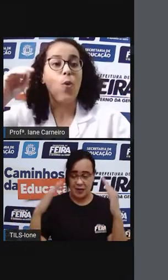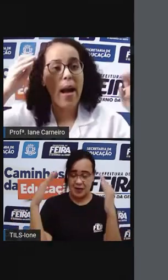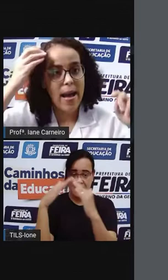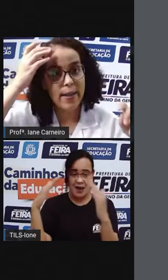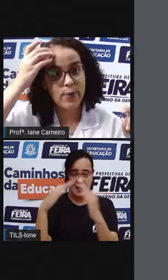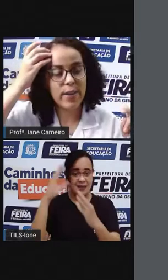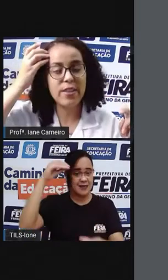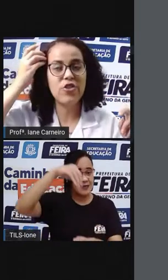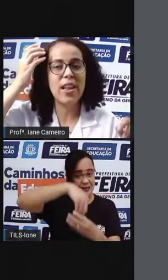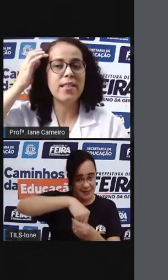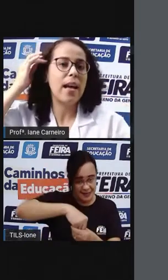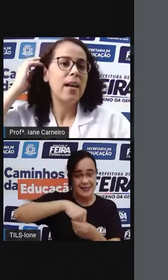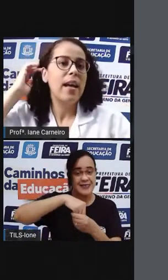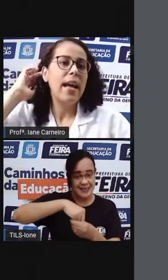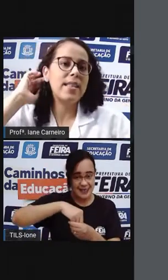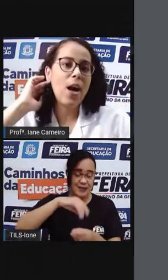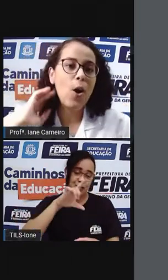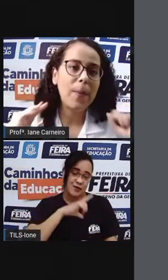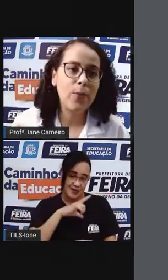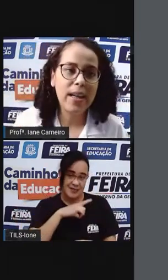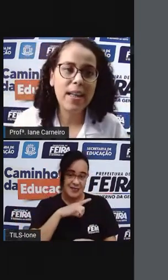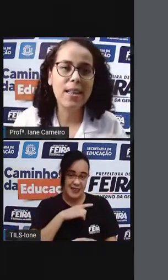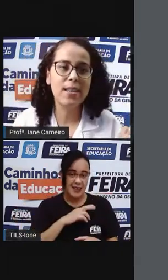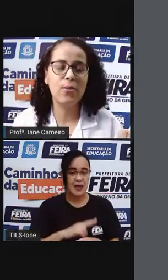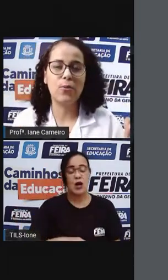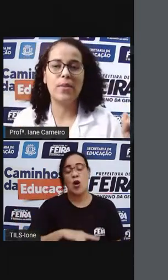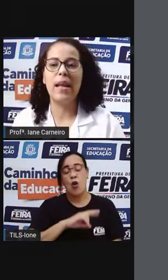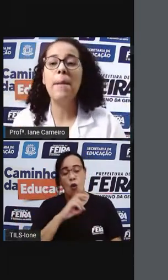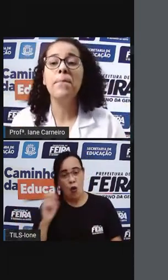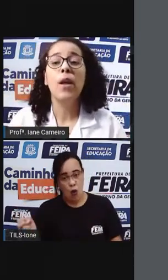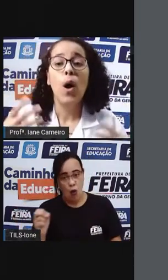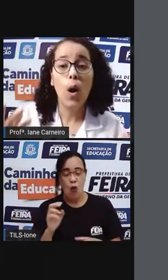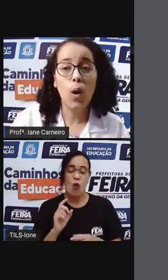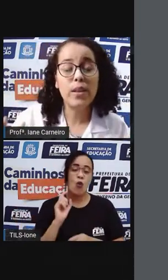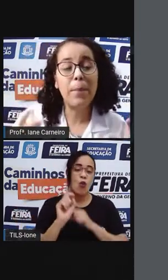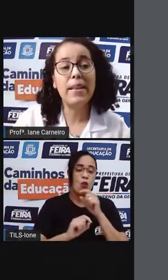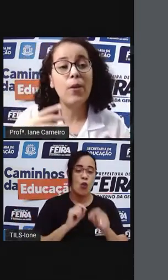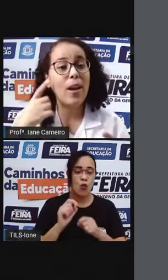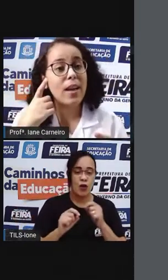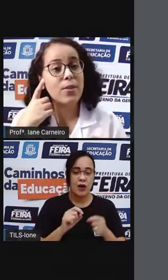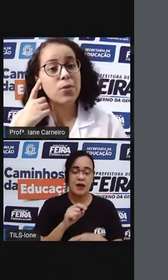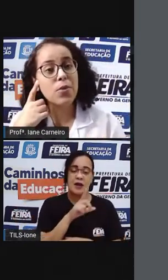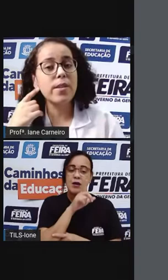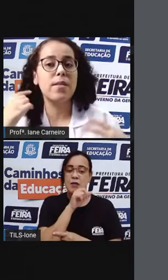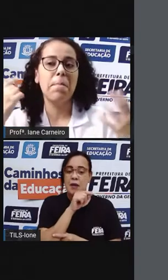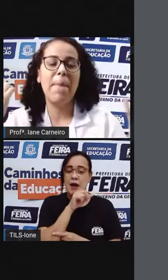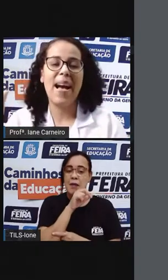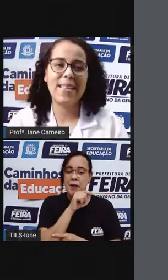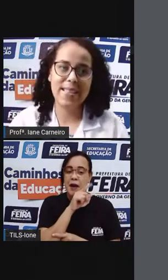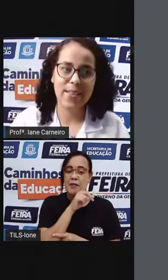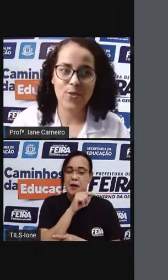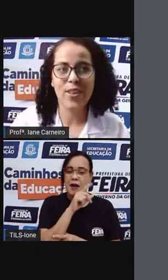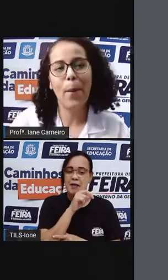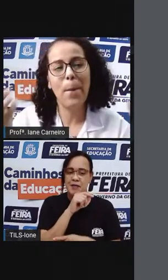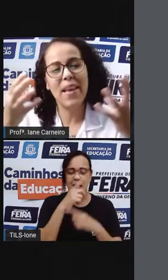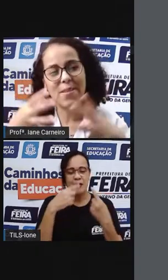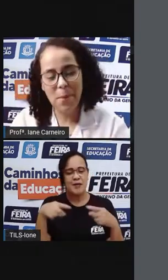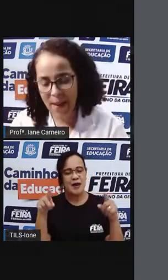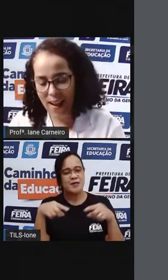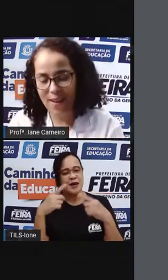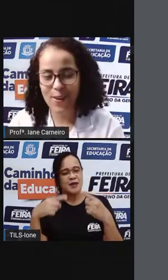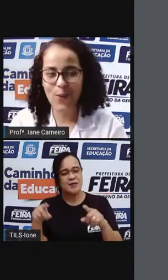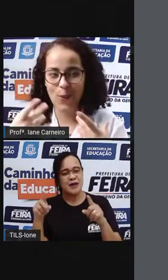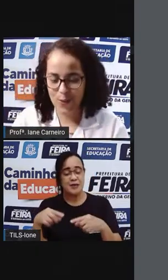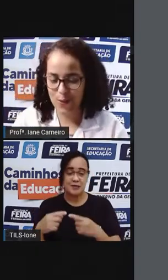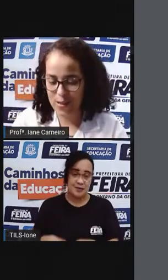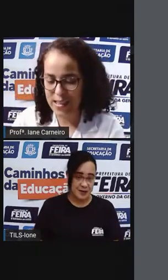quarto, né? Tira essa roupa do canto, né? Ou também tem o canto dos pássaros, né? A mesma